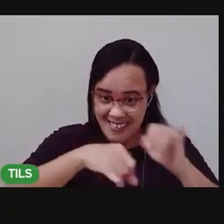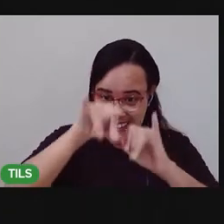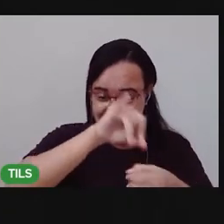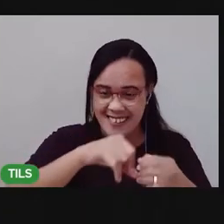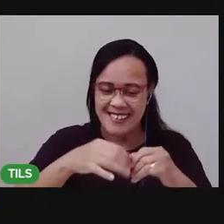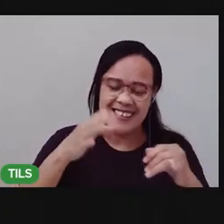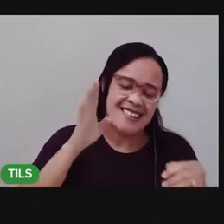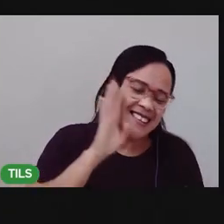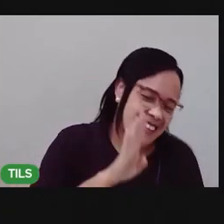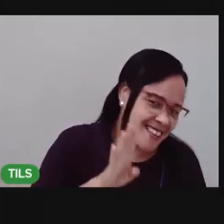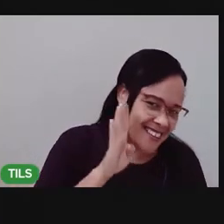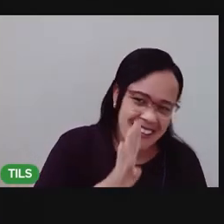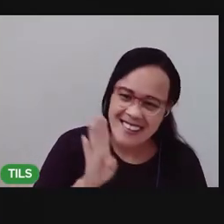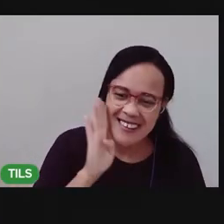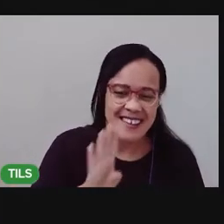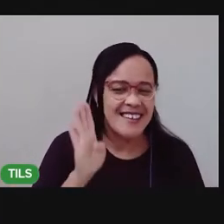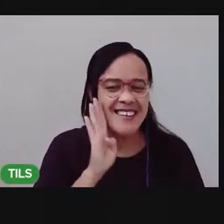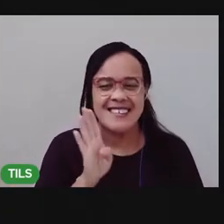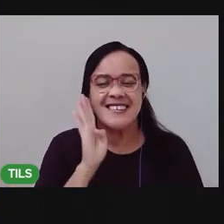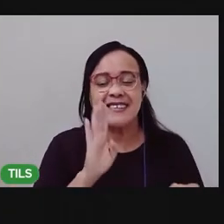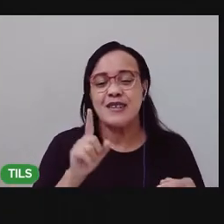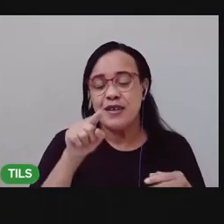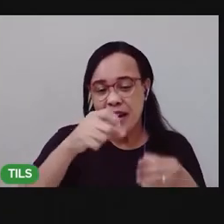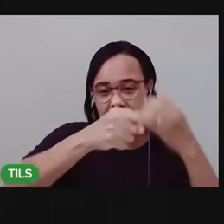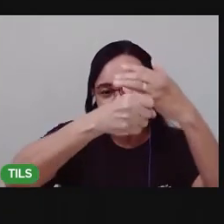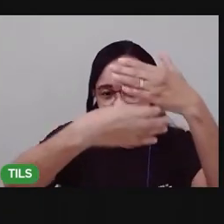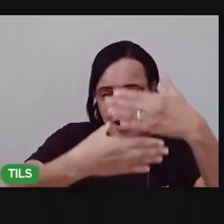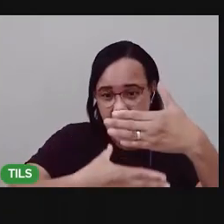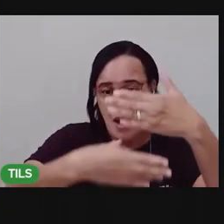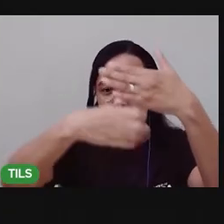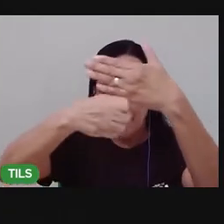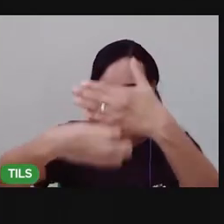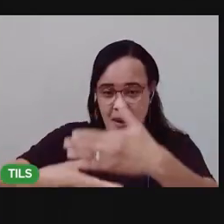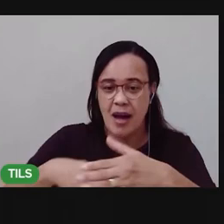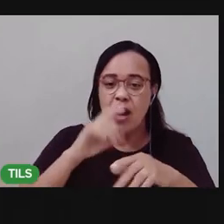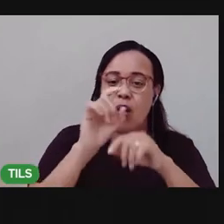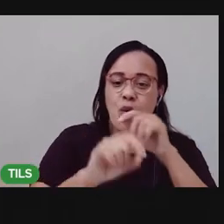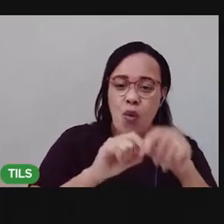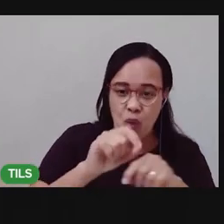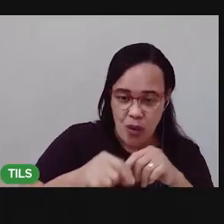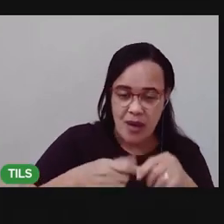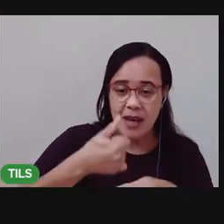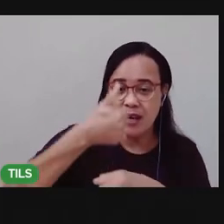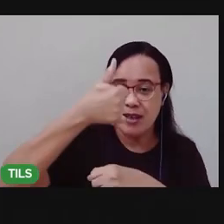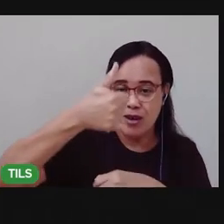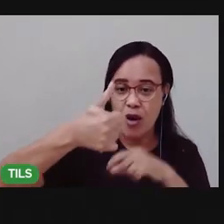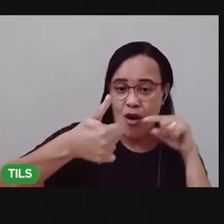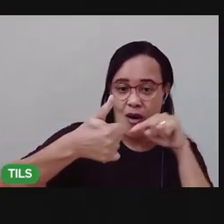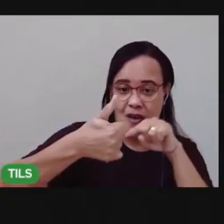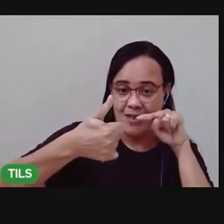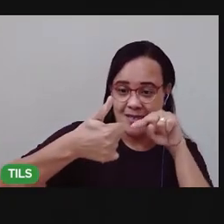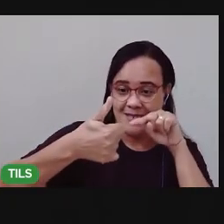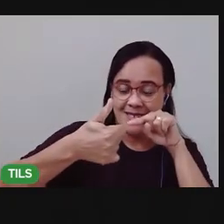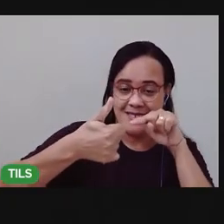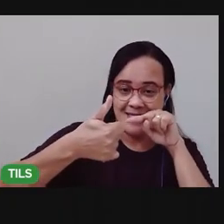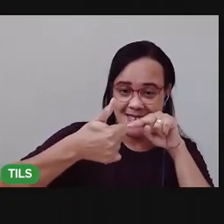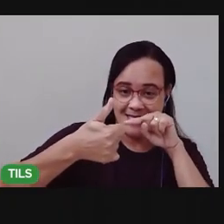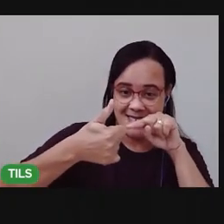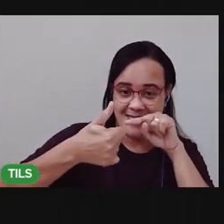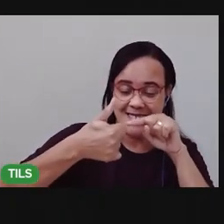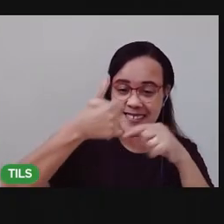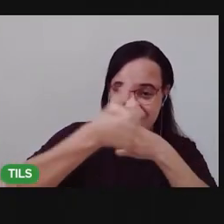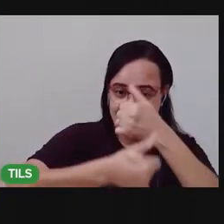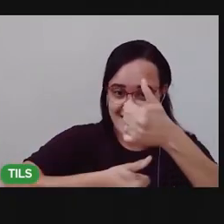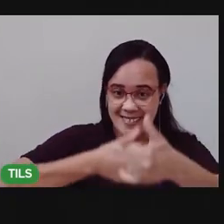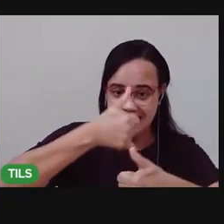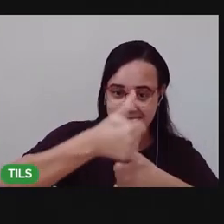que legal né deixa seu comentário aí no vídeo curte o vídeo deixa um comentário aí dizendo se você gostou se você conseguiu